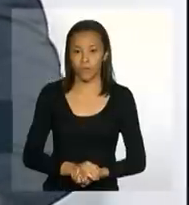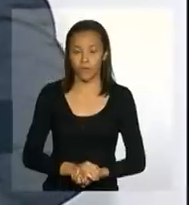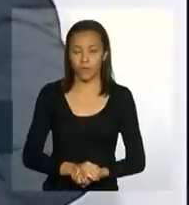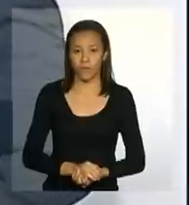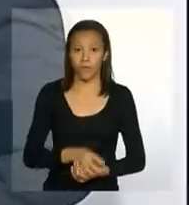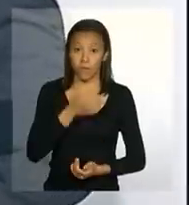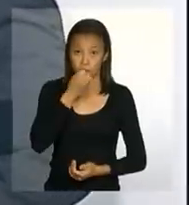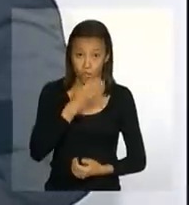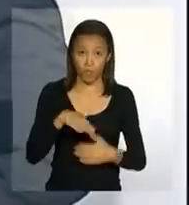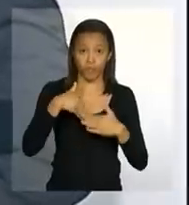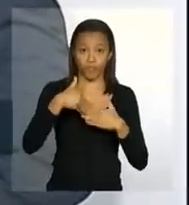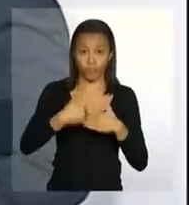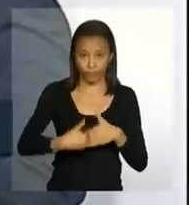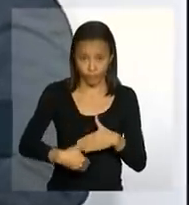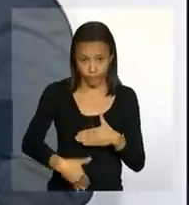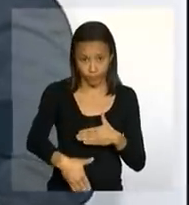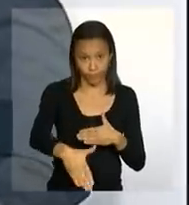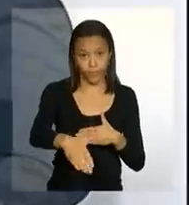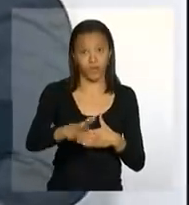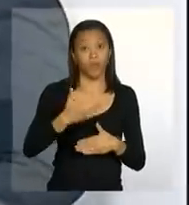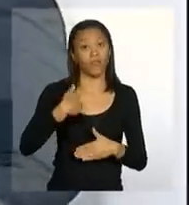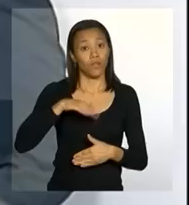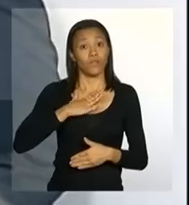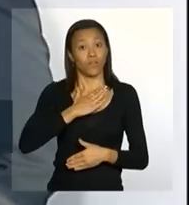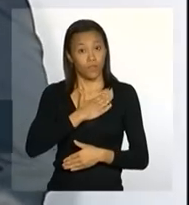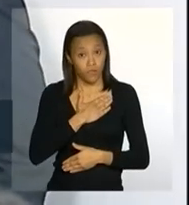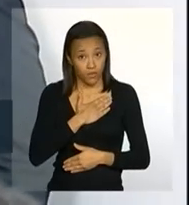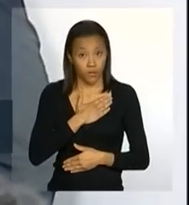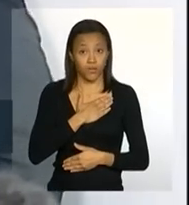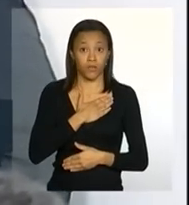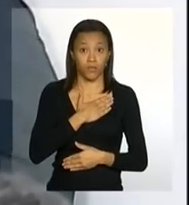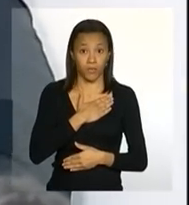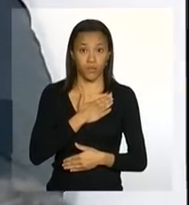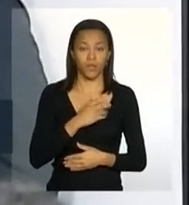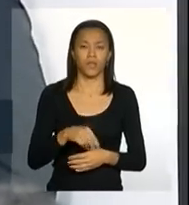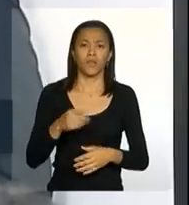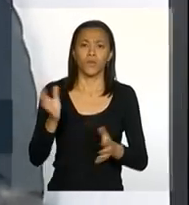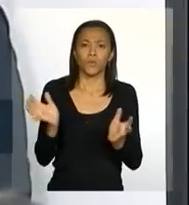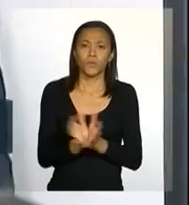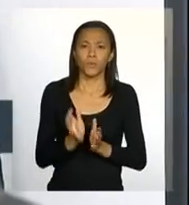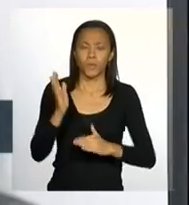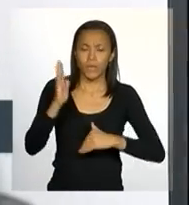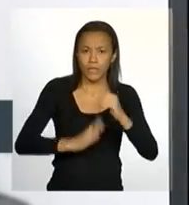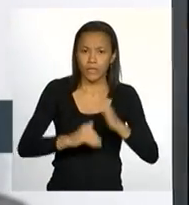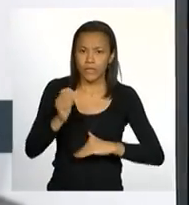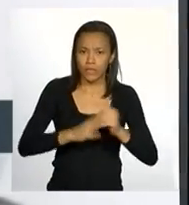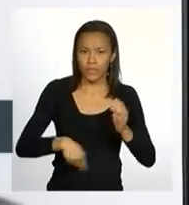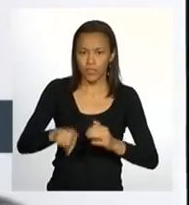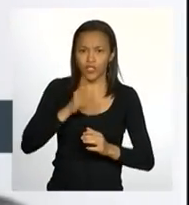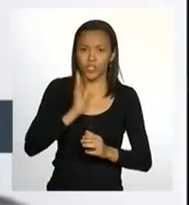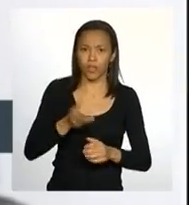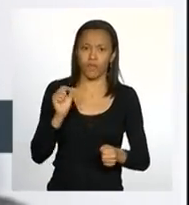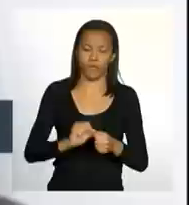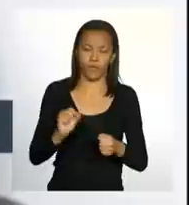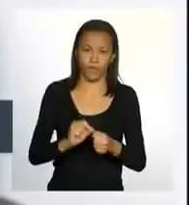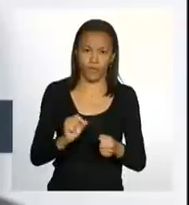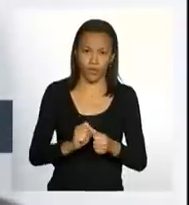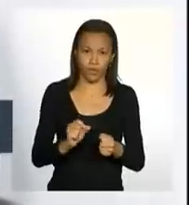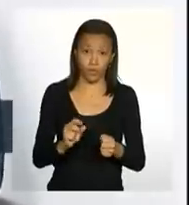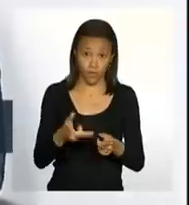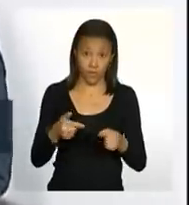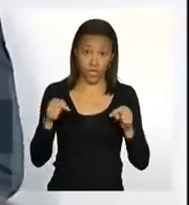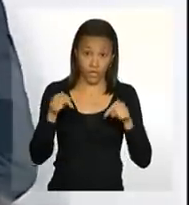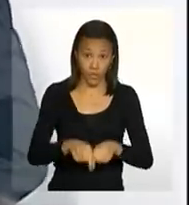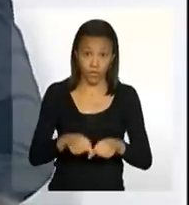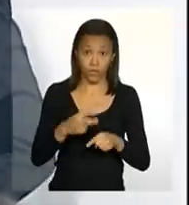na sequência nós gostaríamos de destacar as capacitações que foram realizadas sobretudo